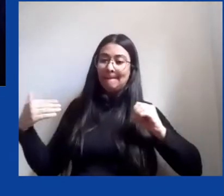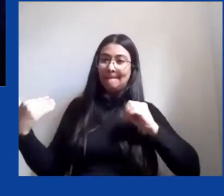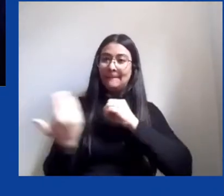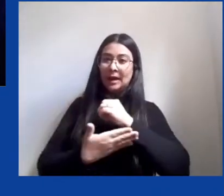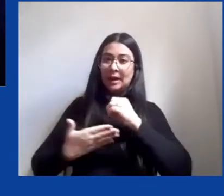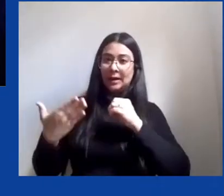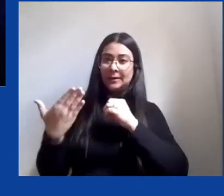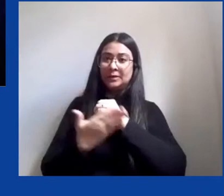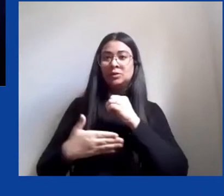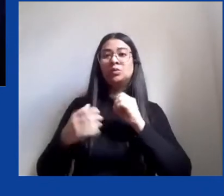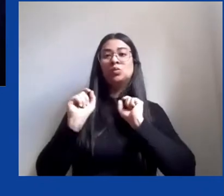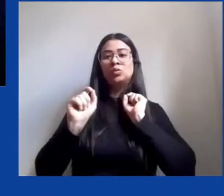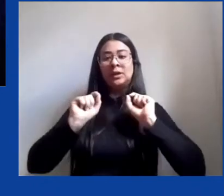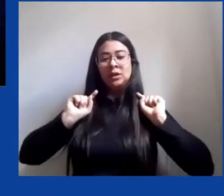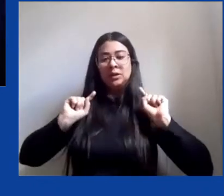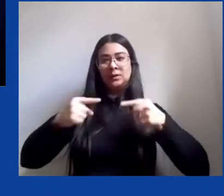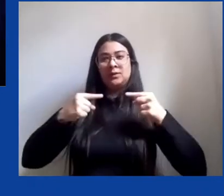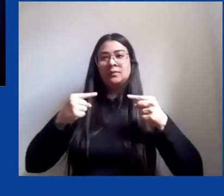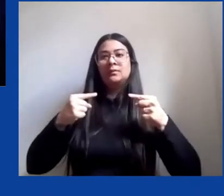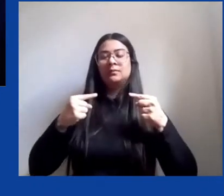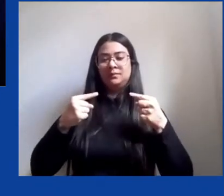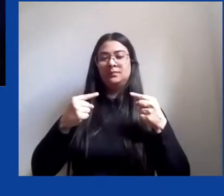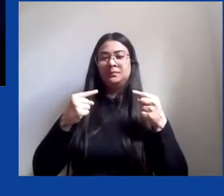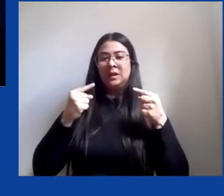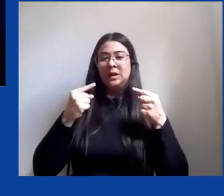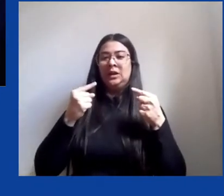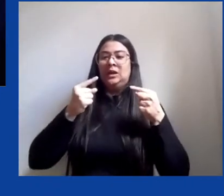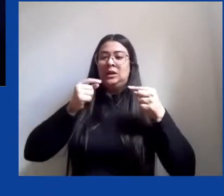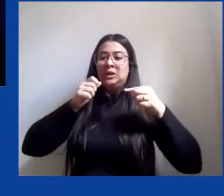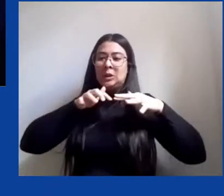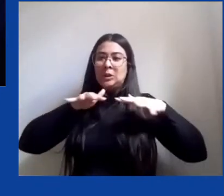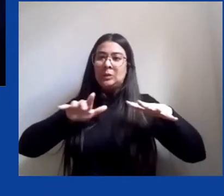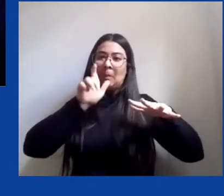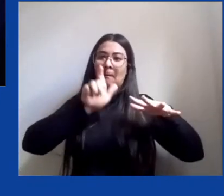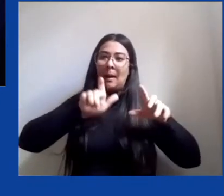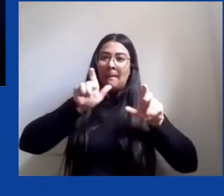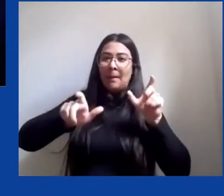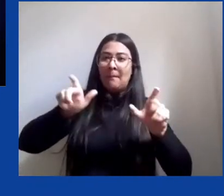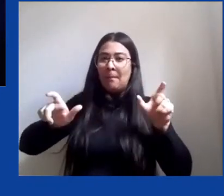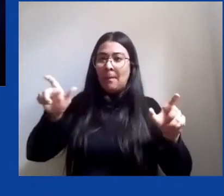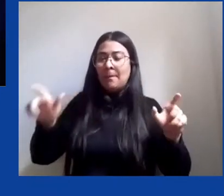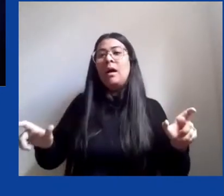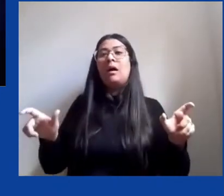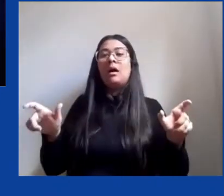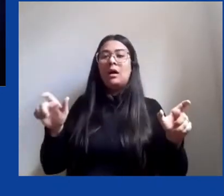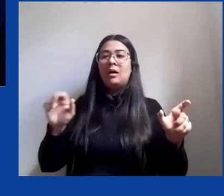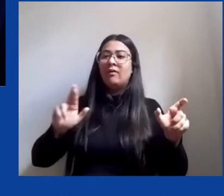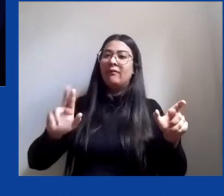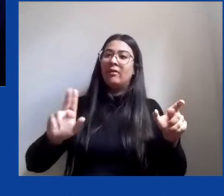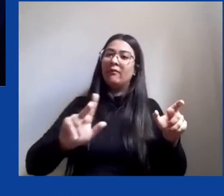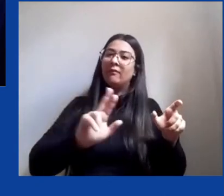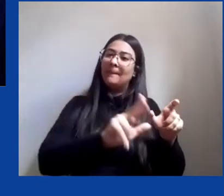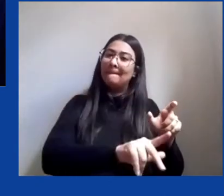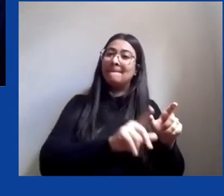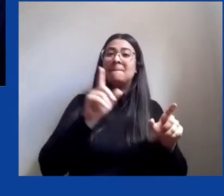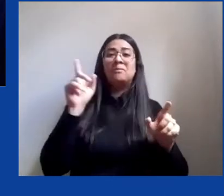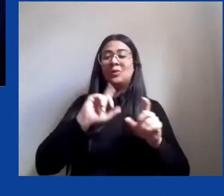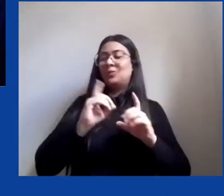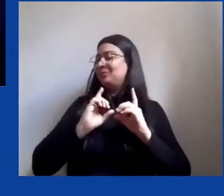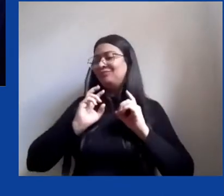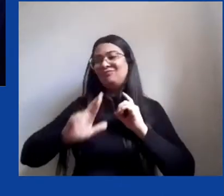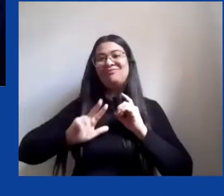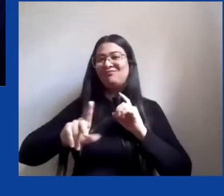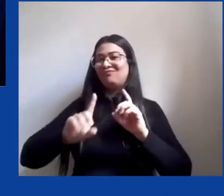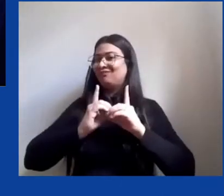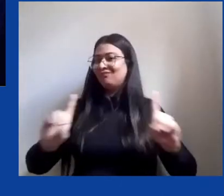a defesa do pluralismo não será democracia, ainda que represente a